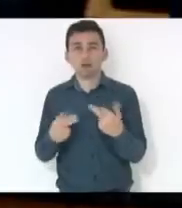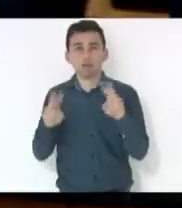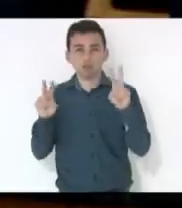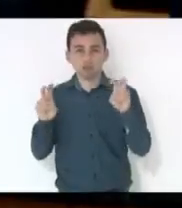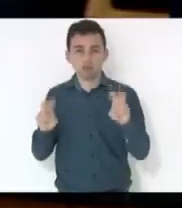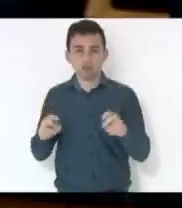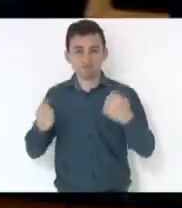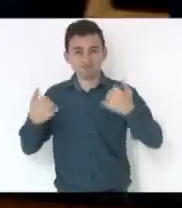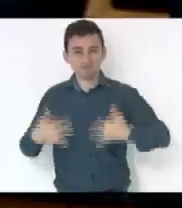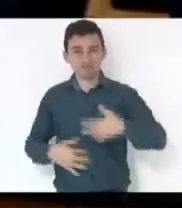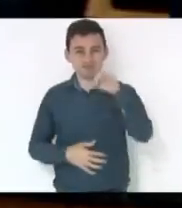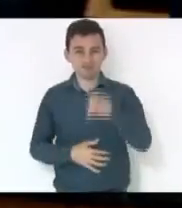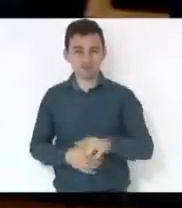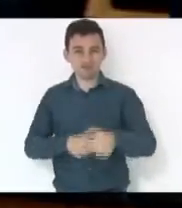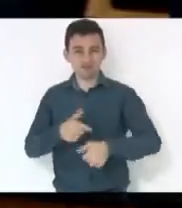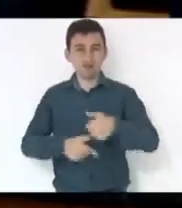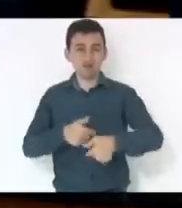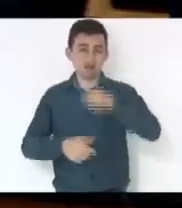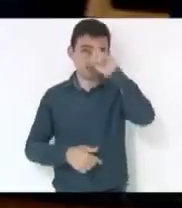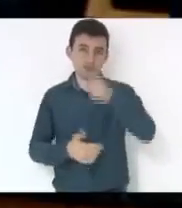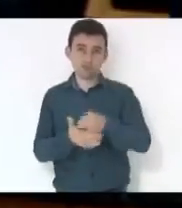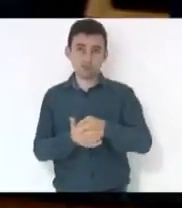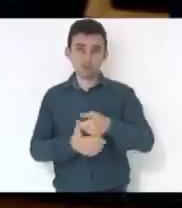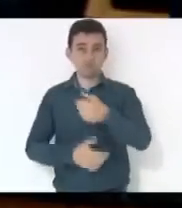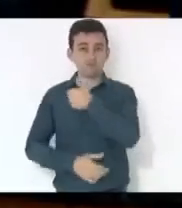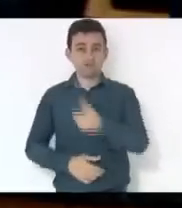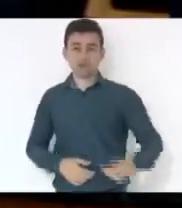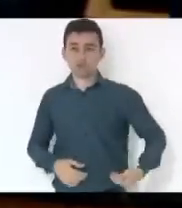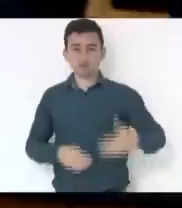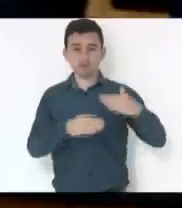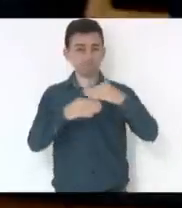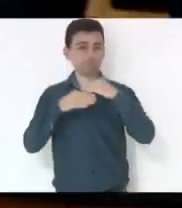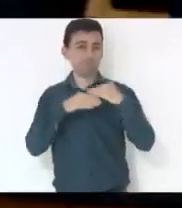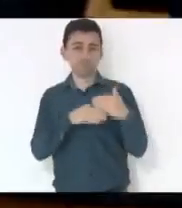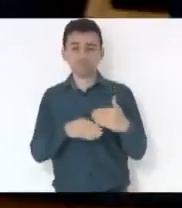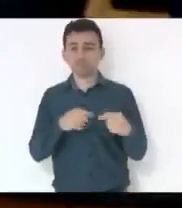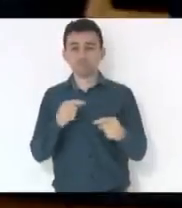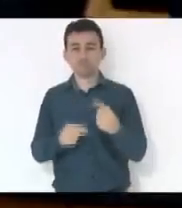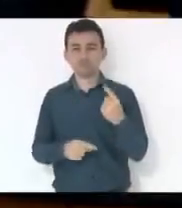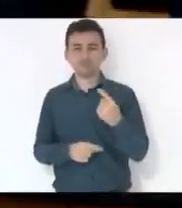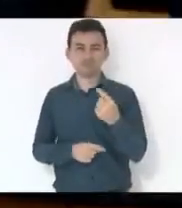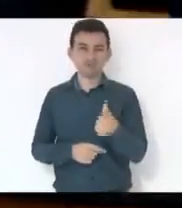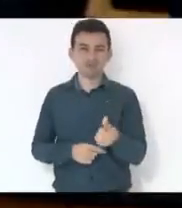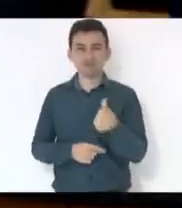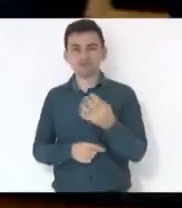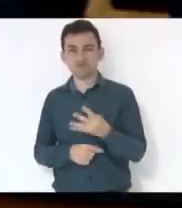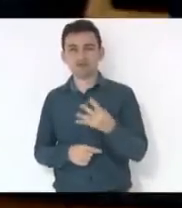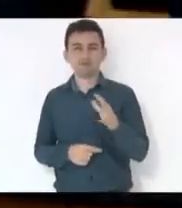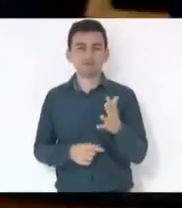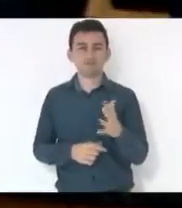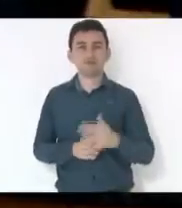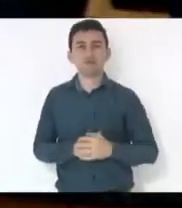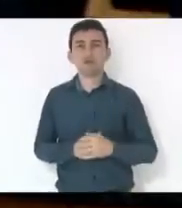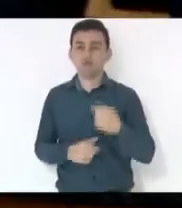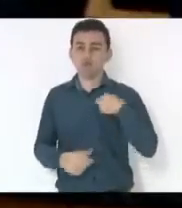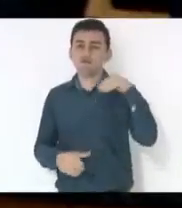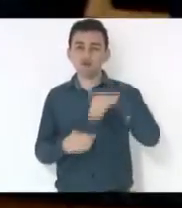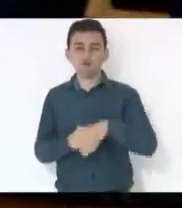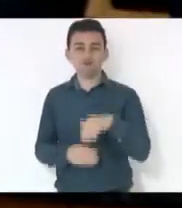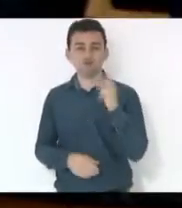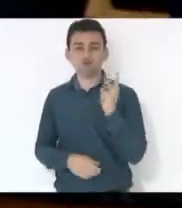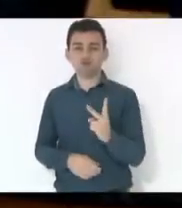direito de trabalho, a decisão que o governo traz não foi unânime, deu 6 a 4, parece. Então, eu voto 2